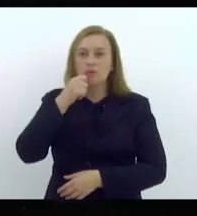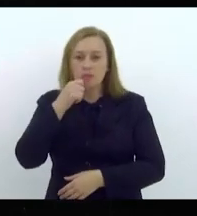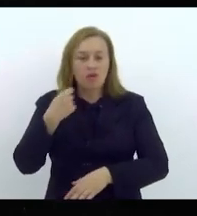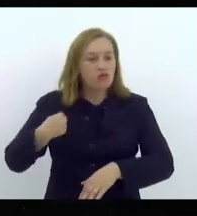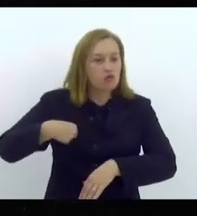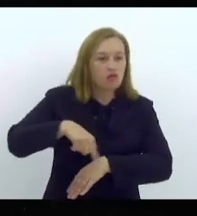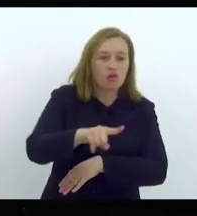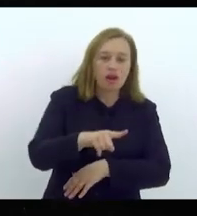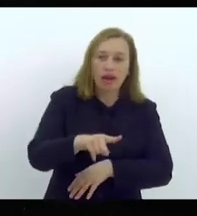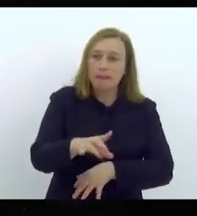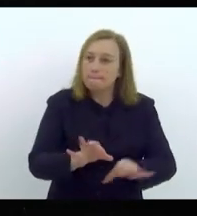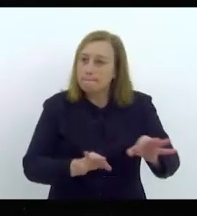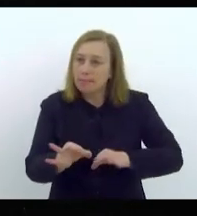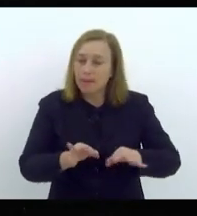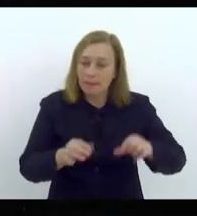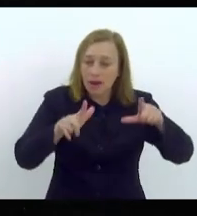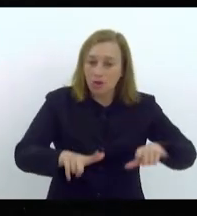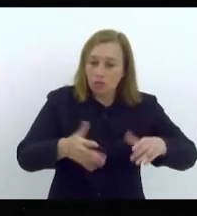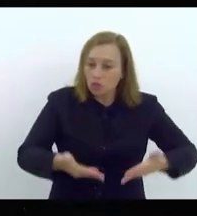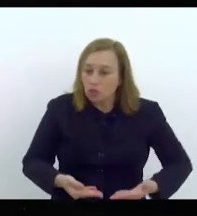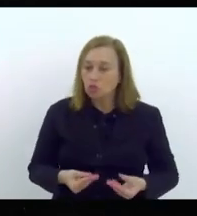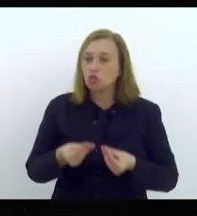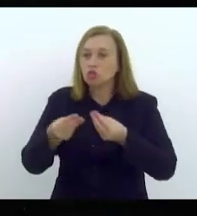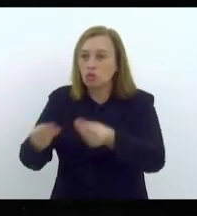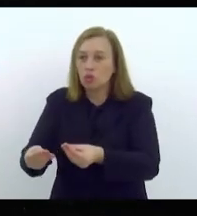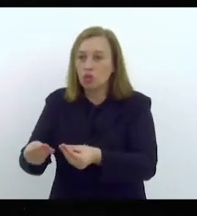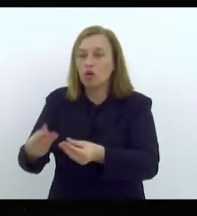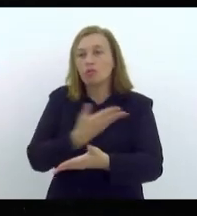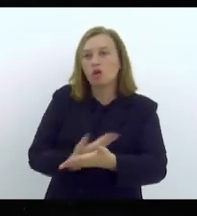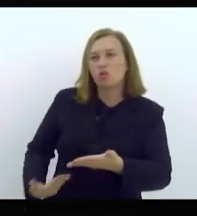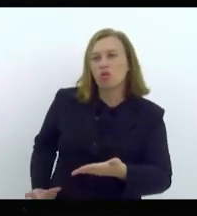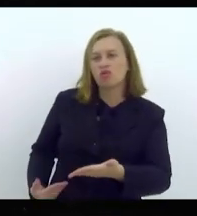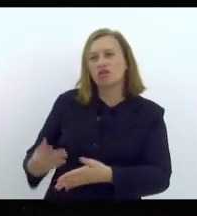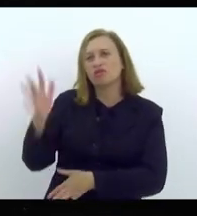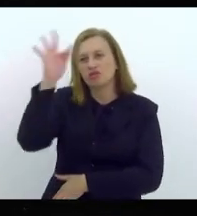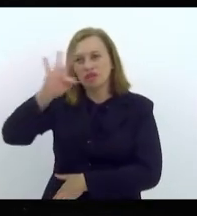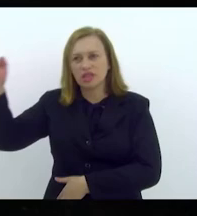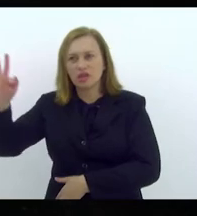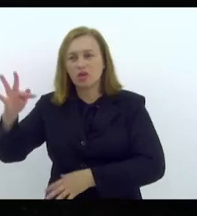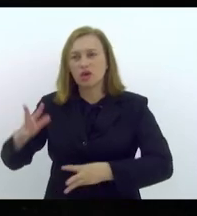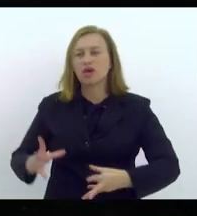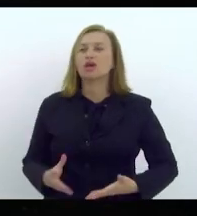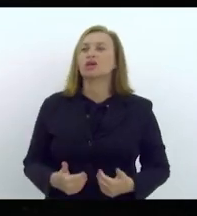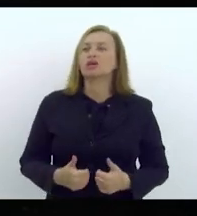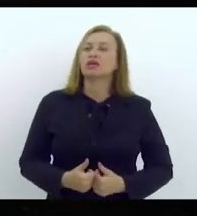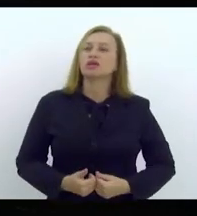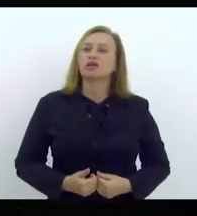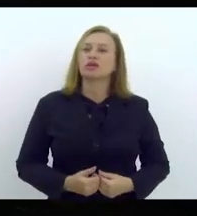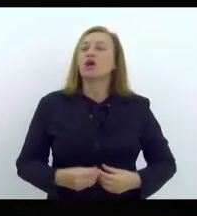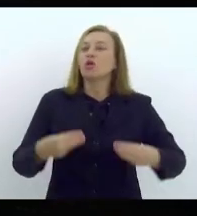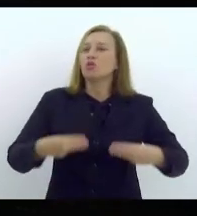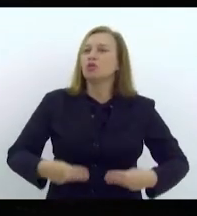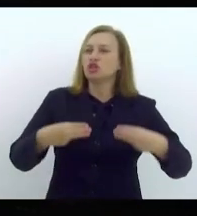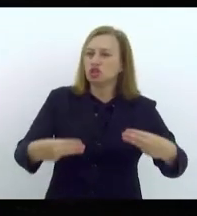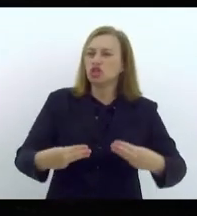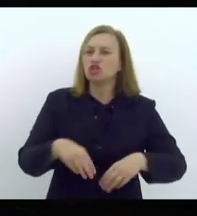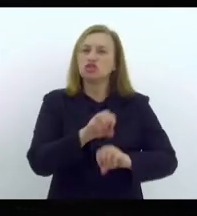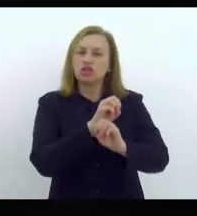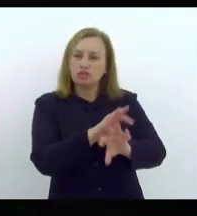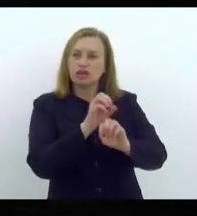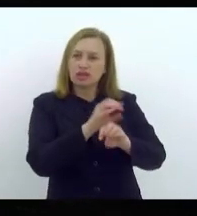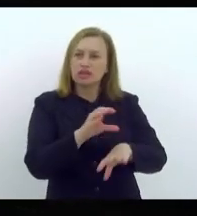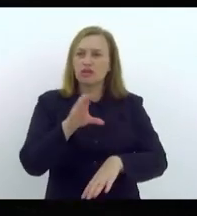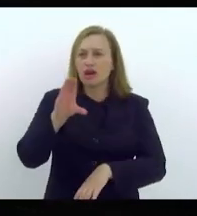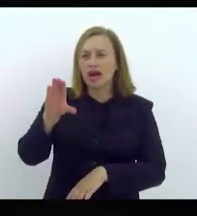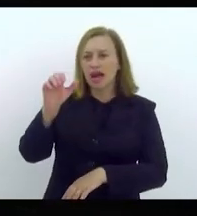desapropriou o terreno, doou para o governo federal, fez a entrega de maneira oficial para o ministro da Educação, o ministro Camilo